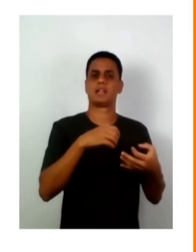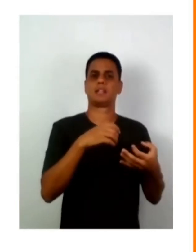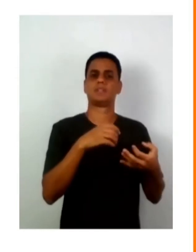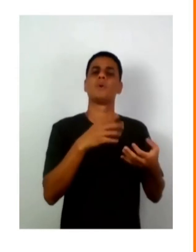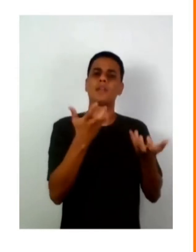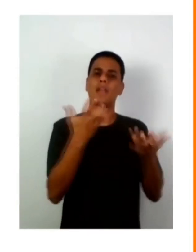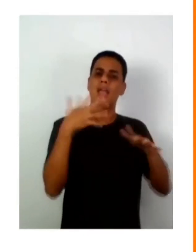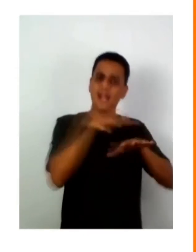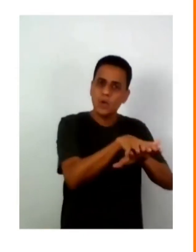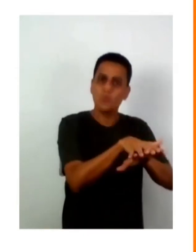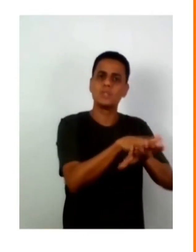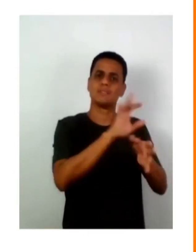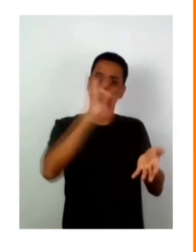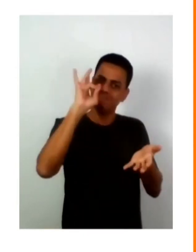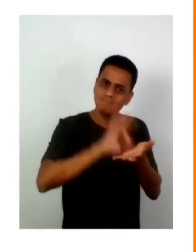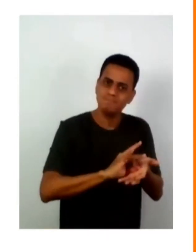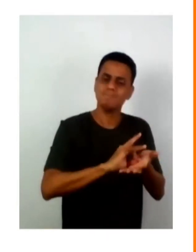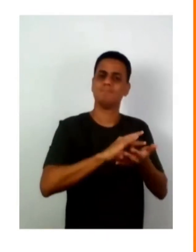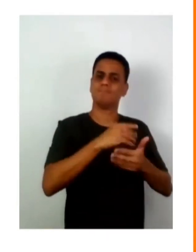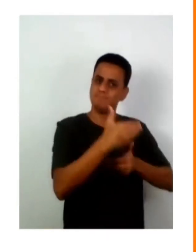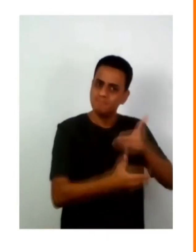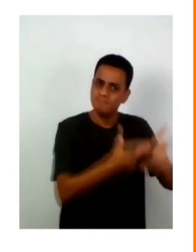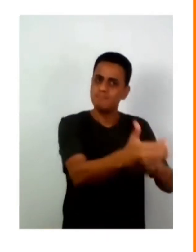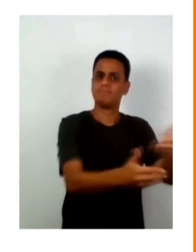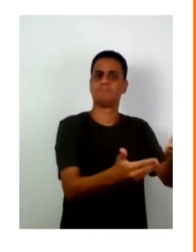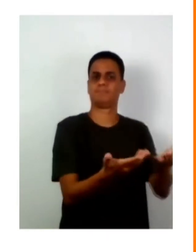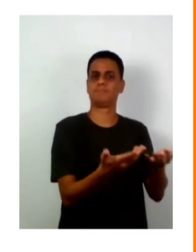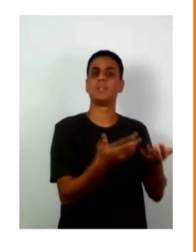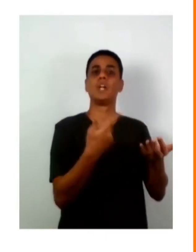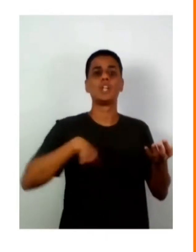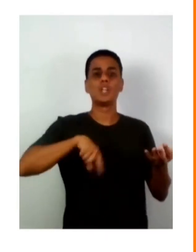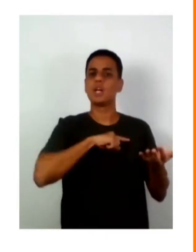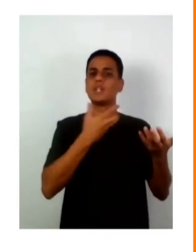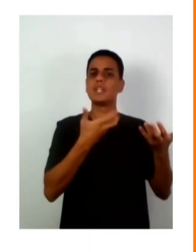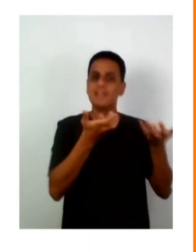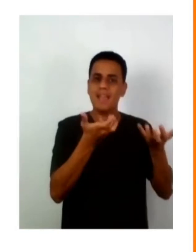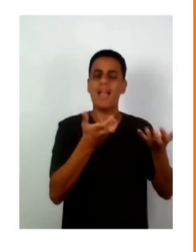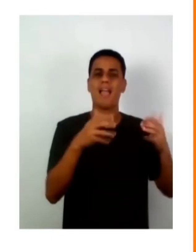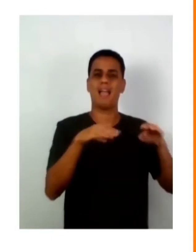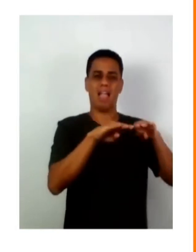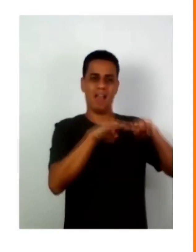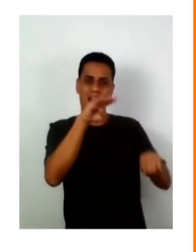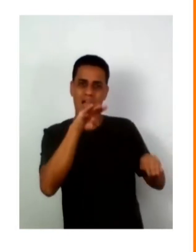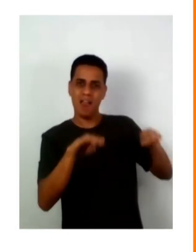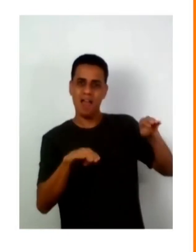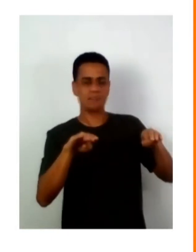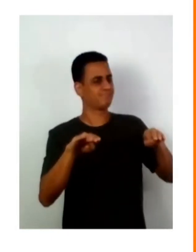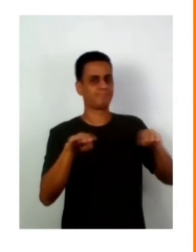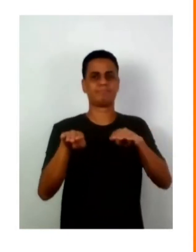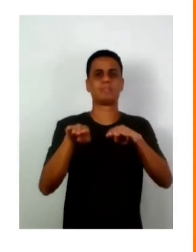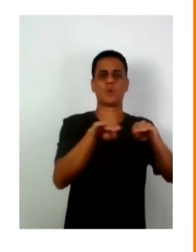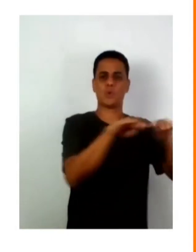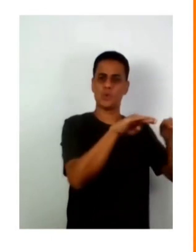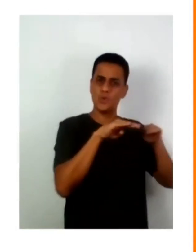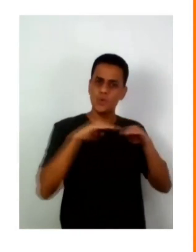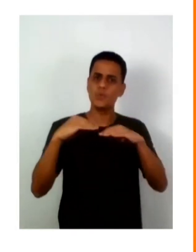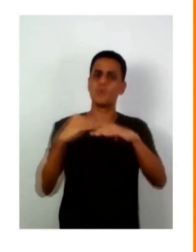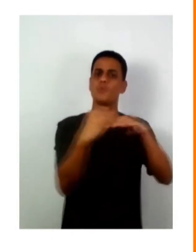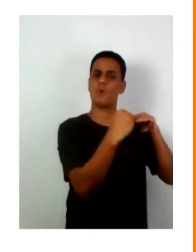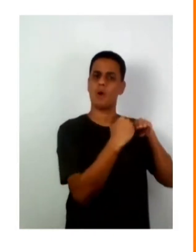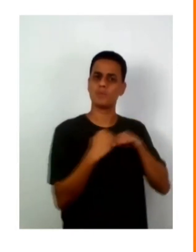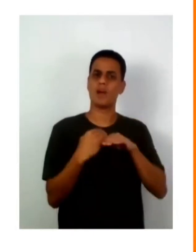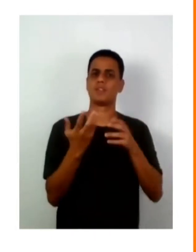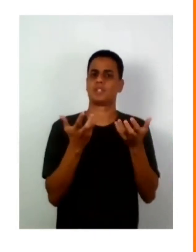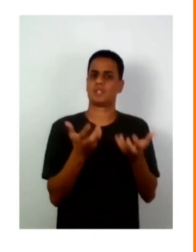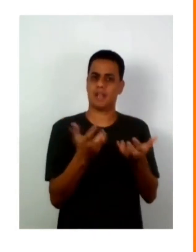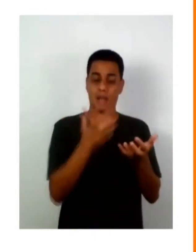a inclusão efetiva que precisa da redução da desigualdade e ações